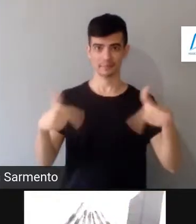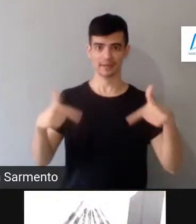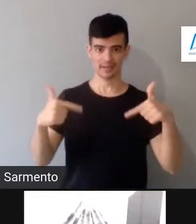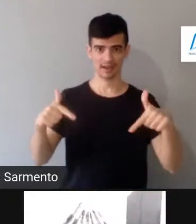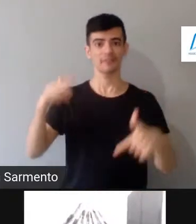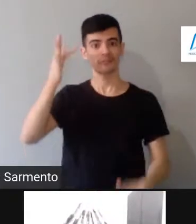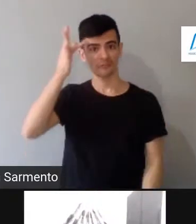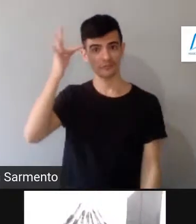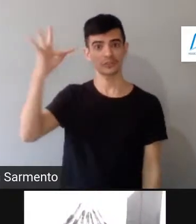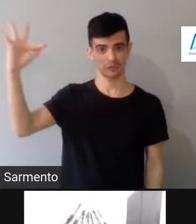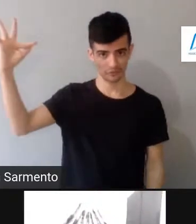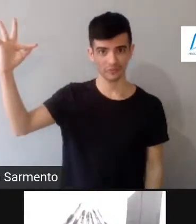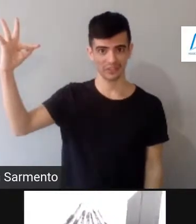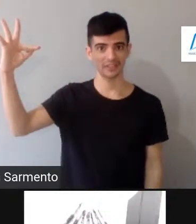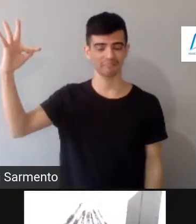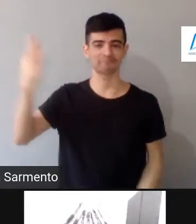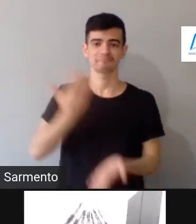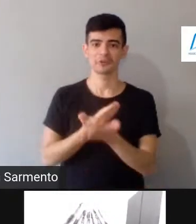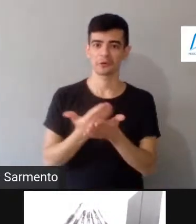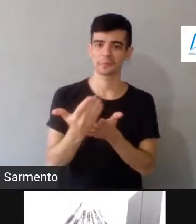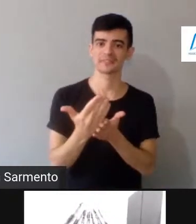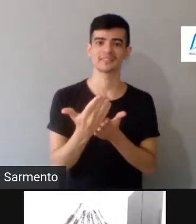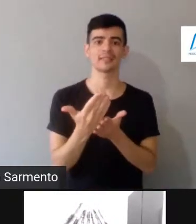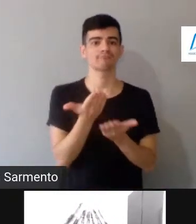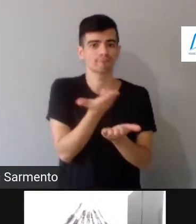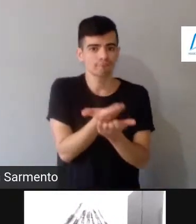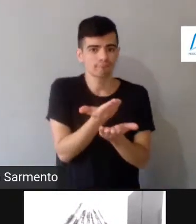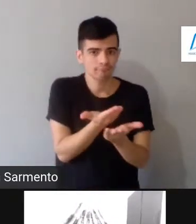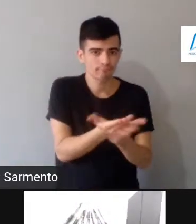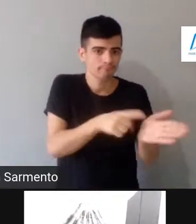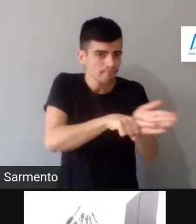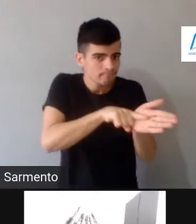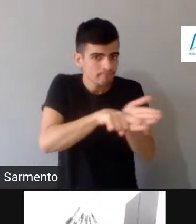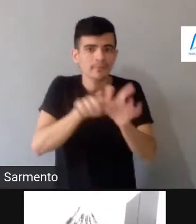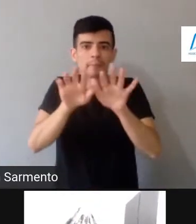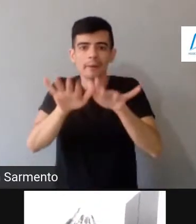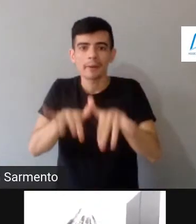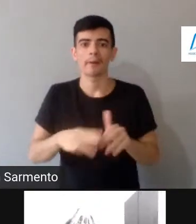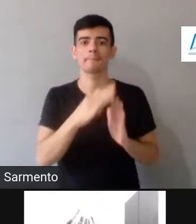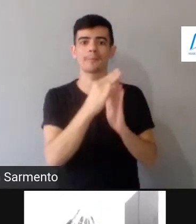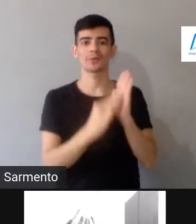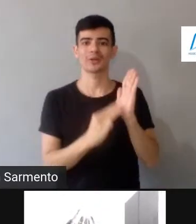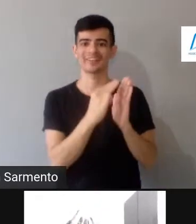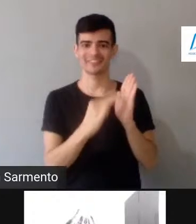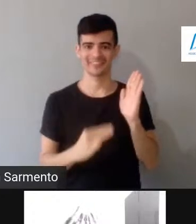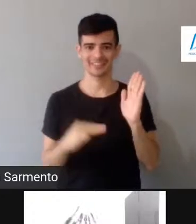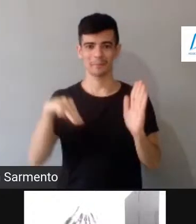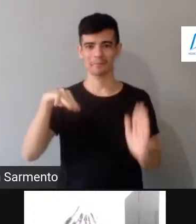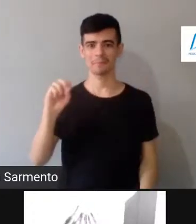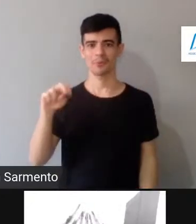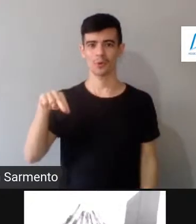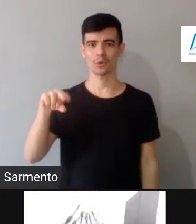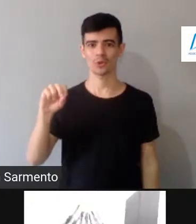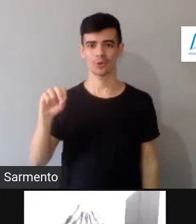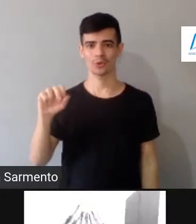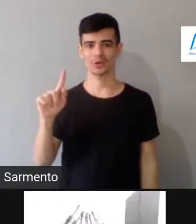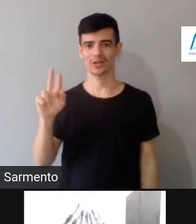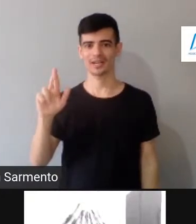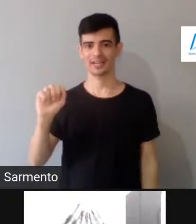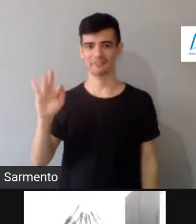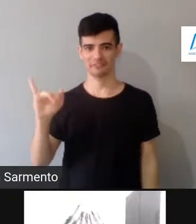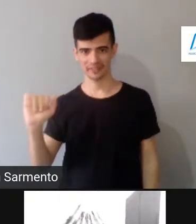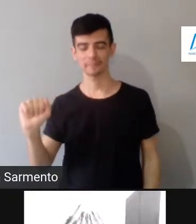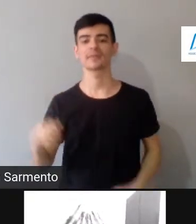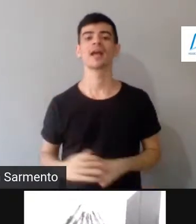monografia, e as pessoas chegavam para mim dizendo que eu tinha que me associar a pensamento de um